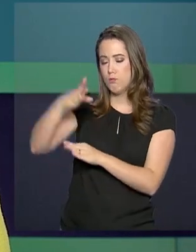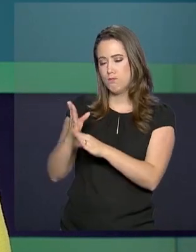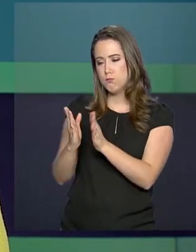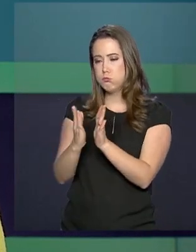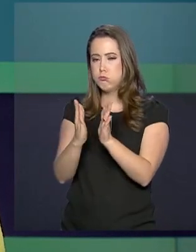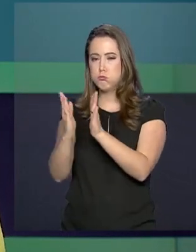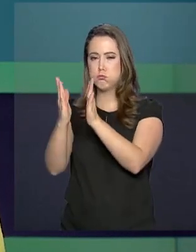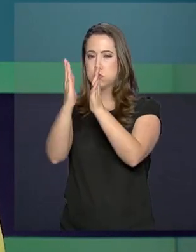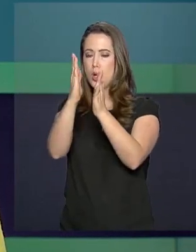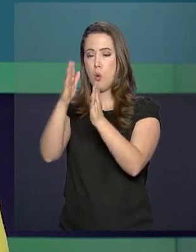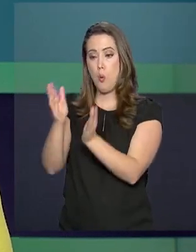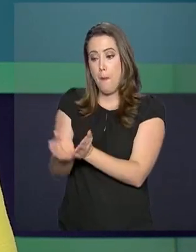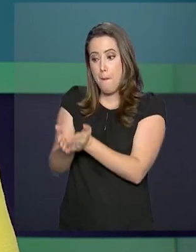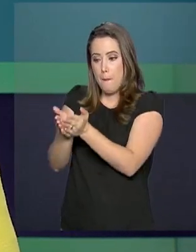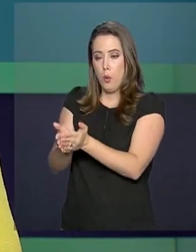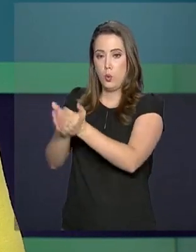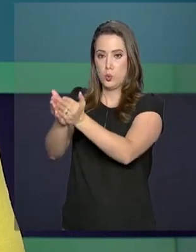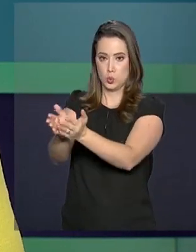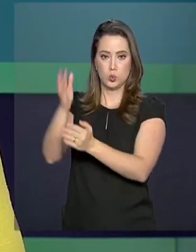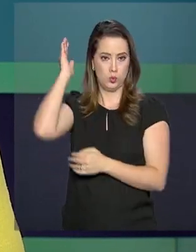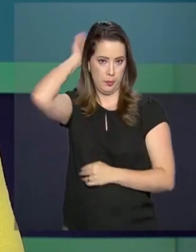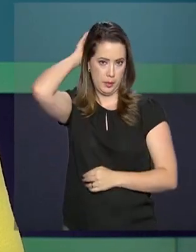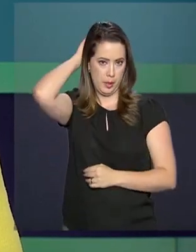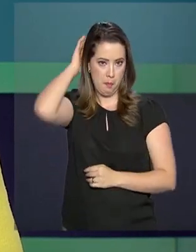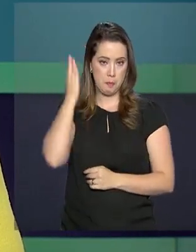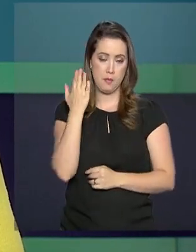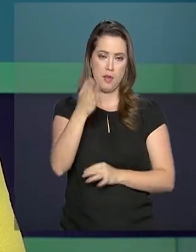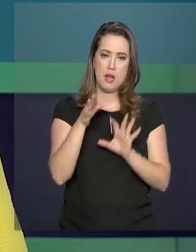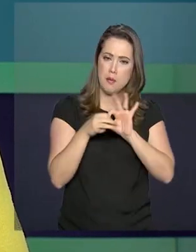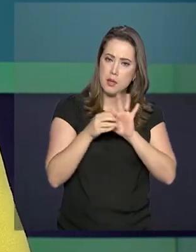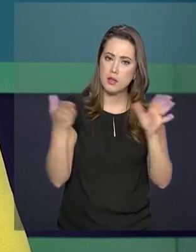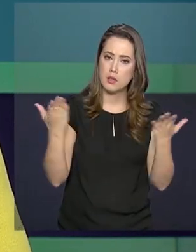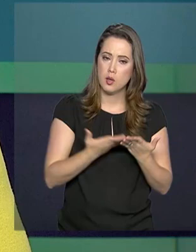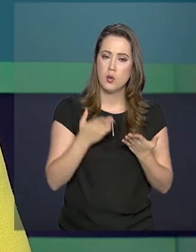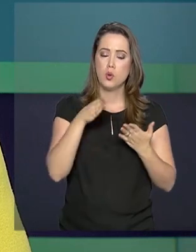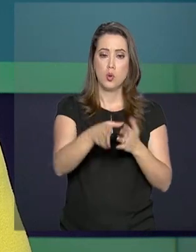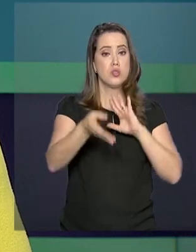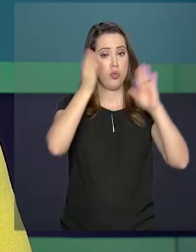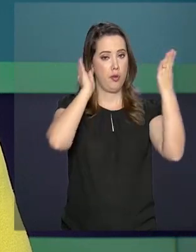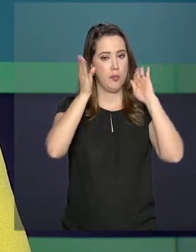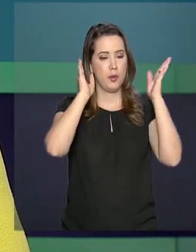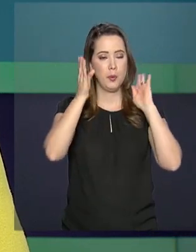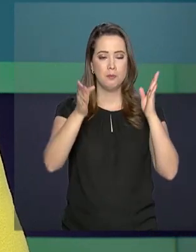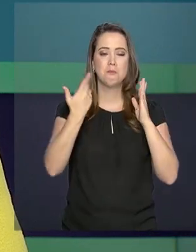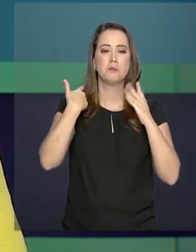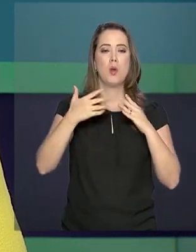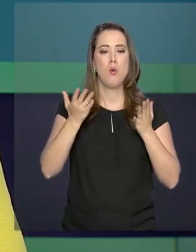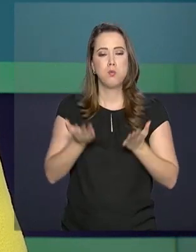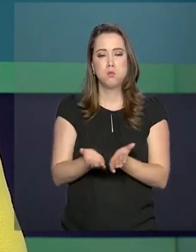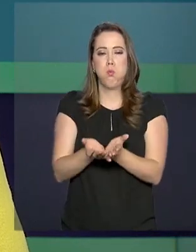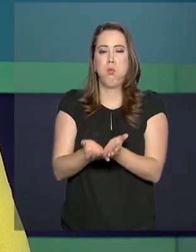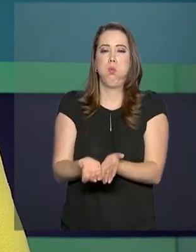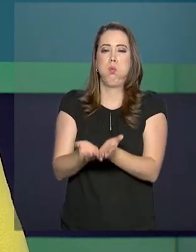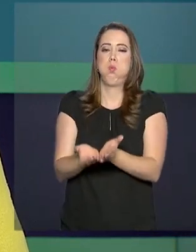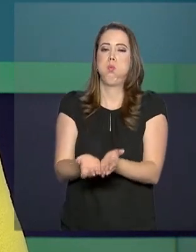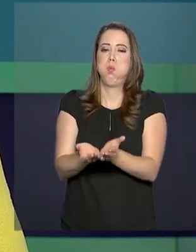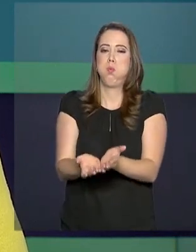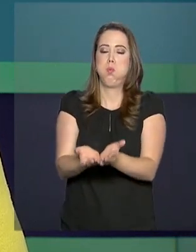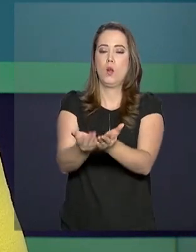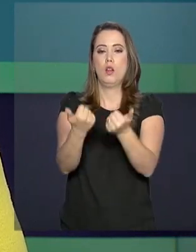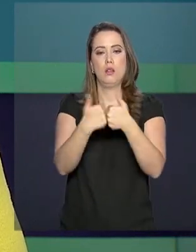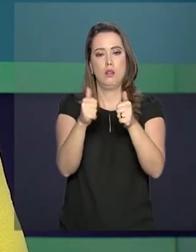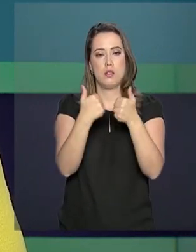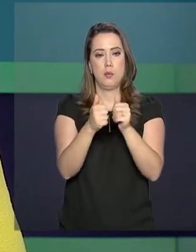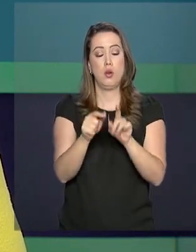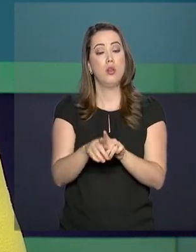Miritituba e Santarém, no Pará, foi liberada hoje para passagens de caminhões e carretas carregadas. Ontem foi